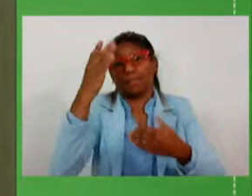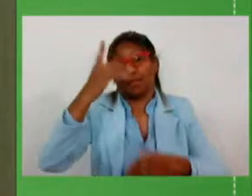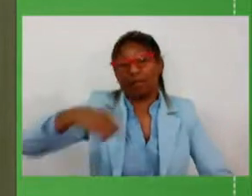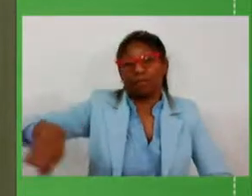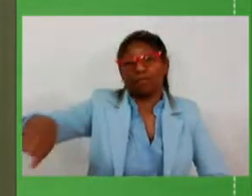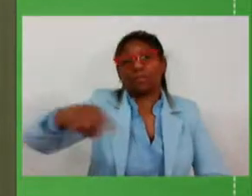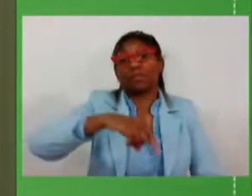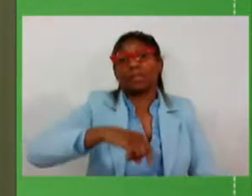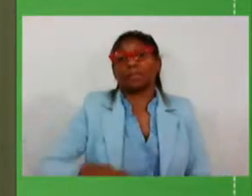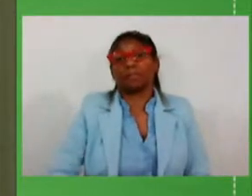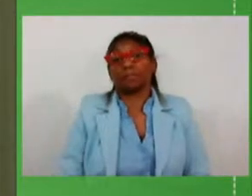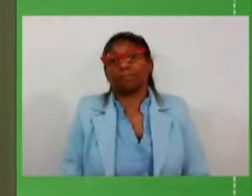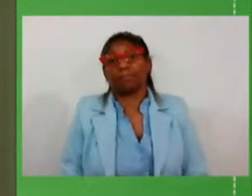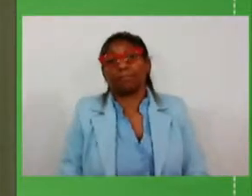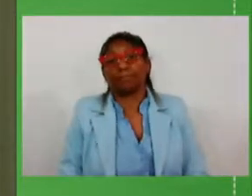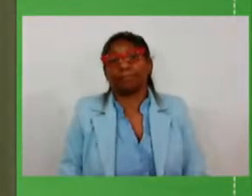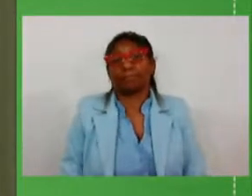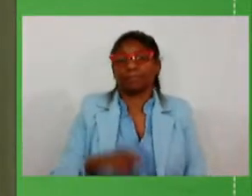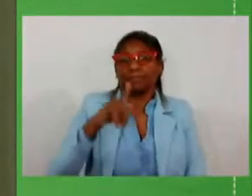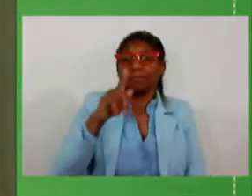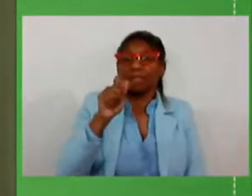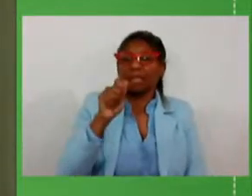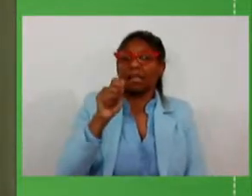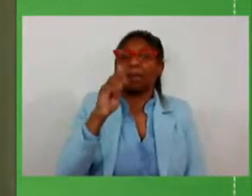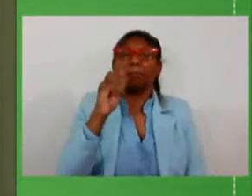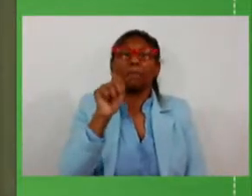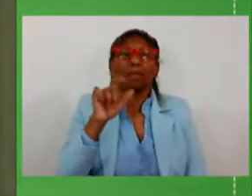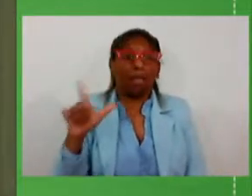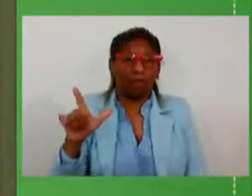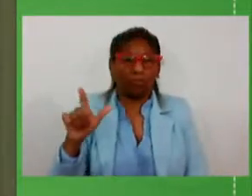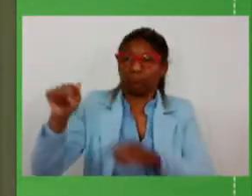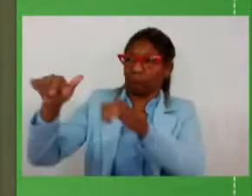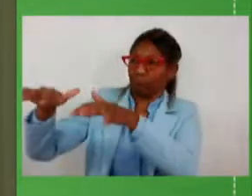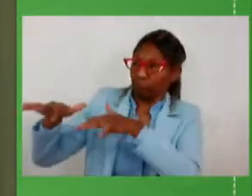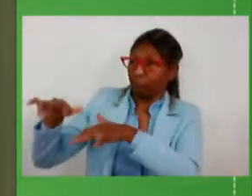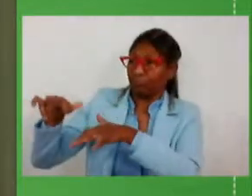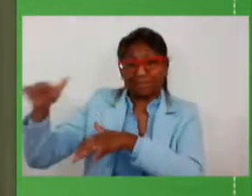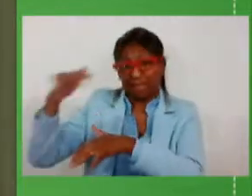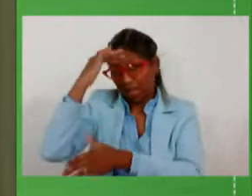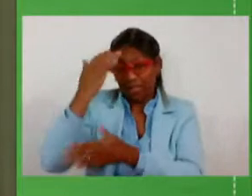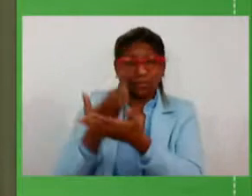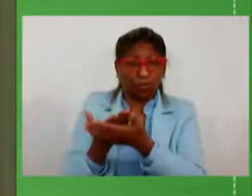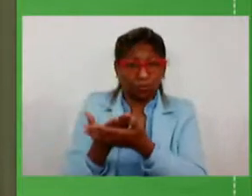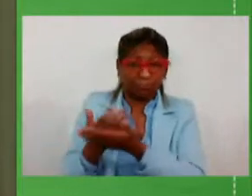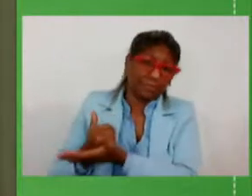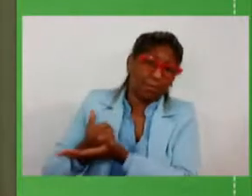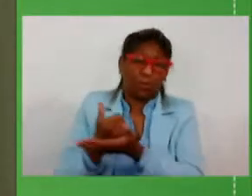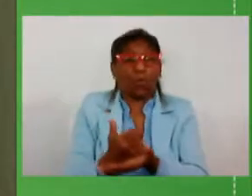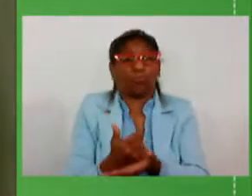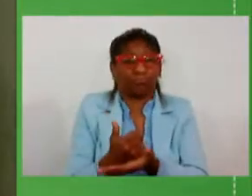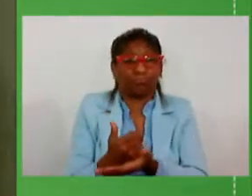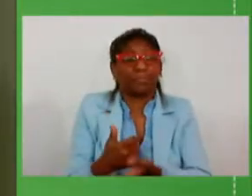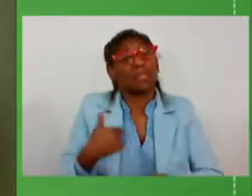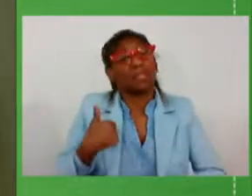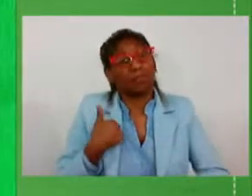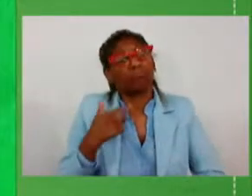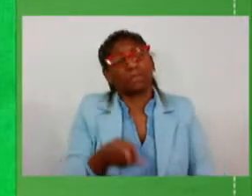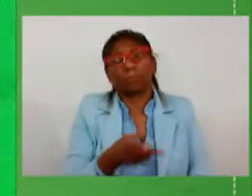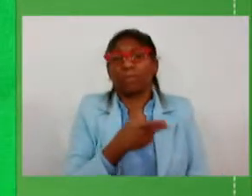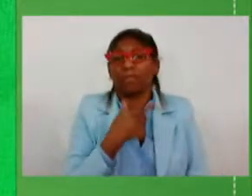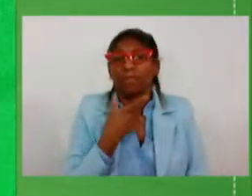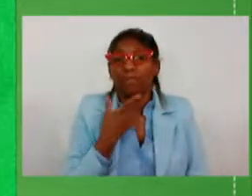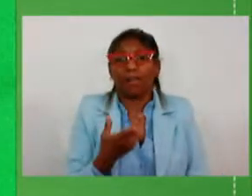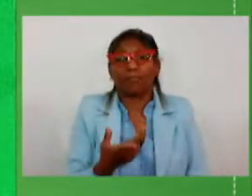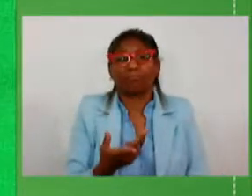Gabriel Souza ao parlamento gaúcho que acreditou e eu sempre dizia e tive uma